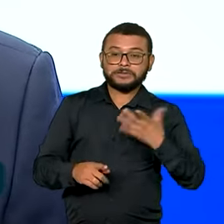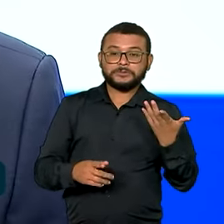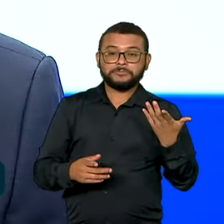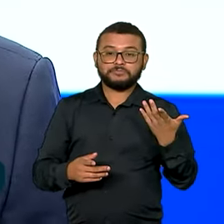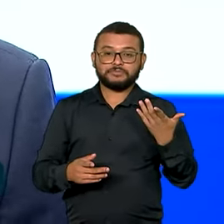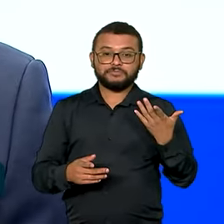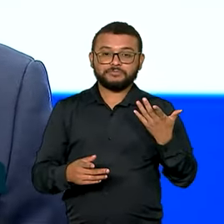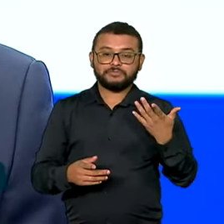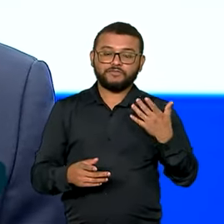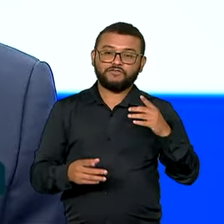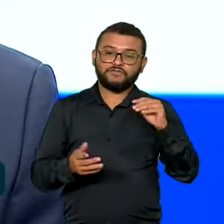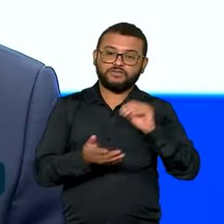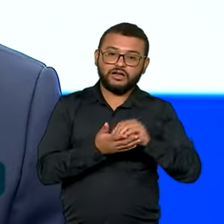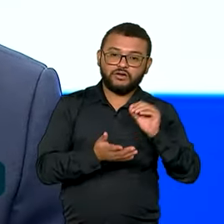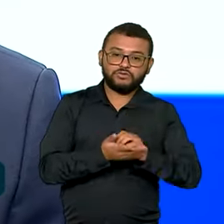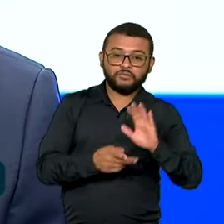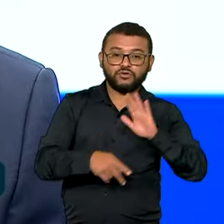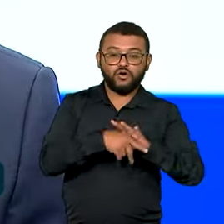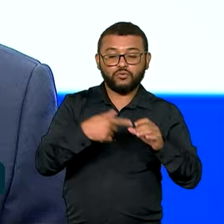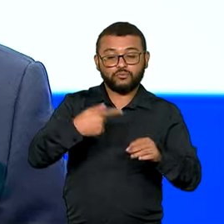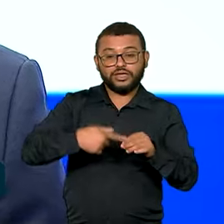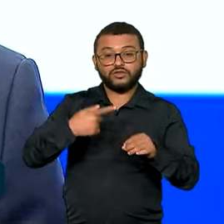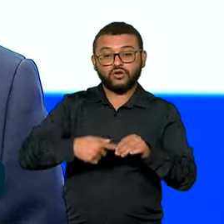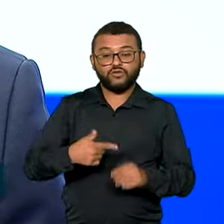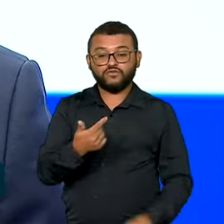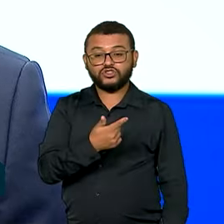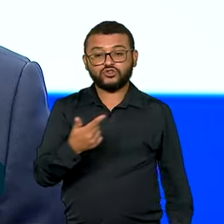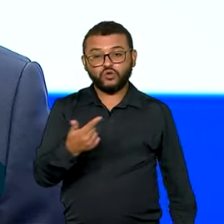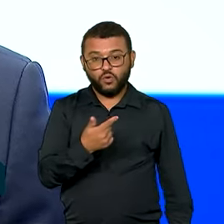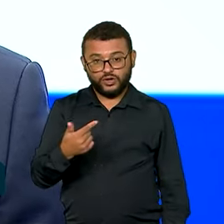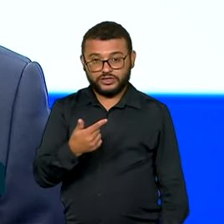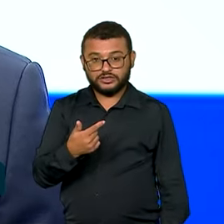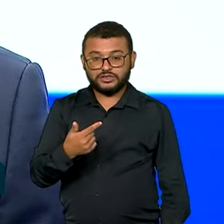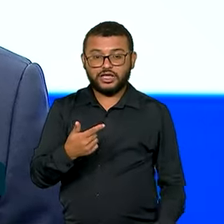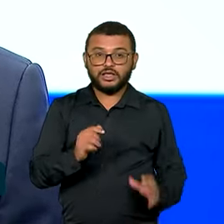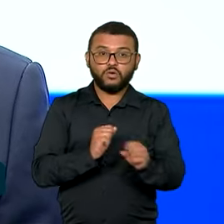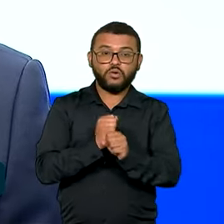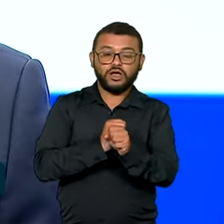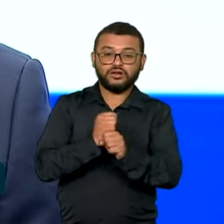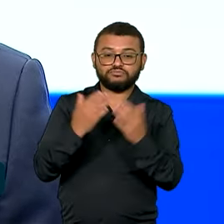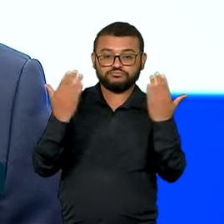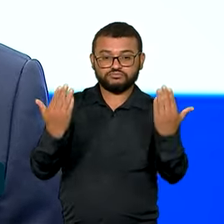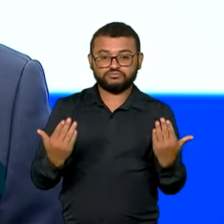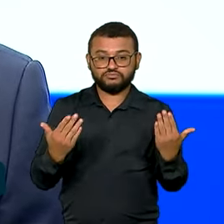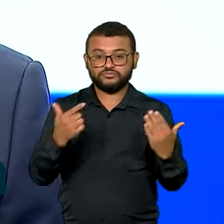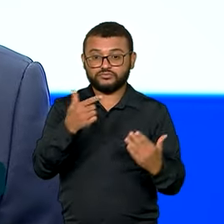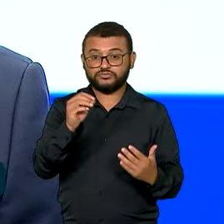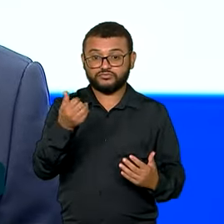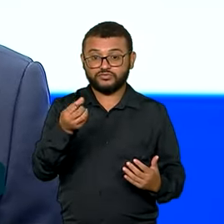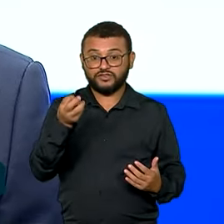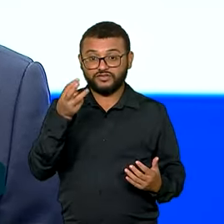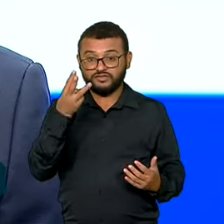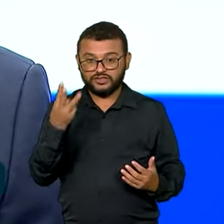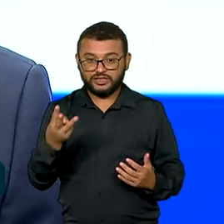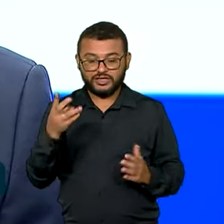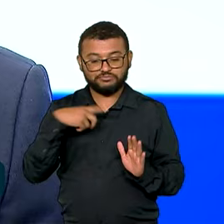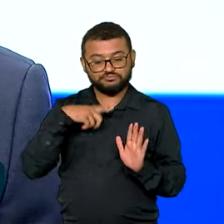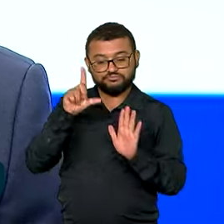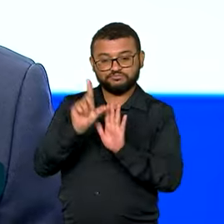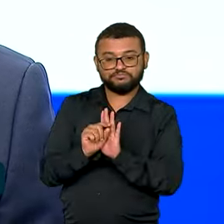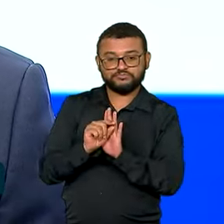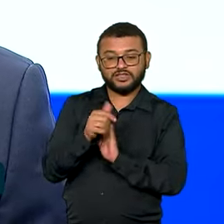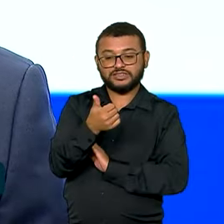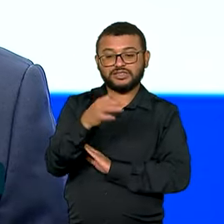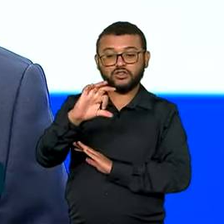ao QAV de 2022 em relação a 2023, nós tivemos uma redução